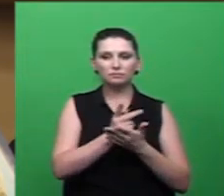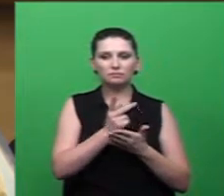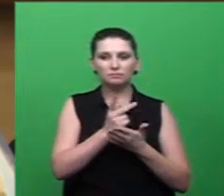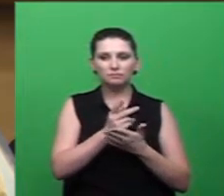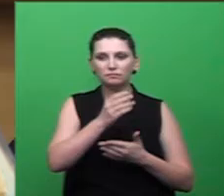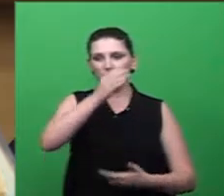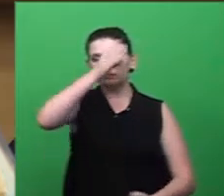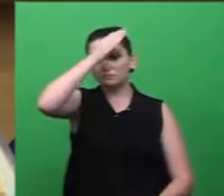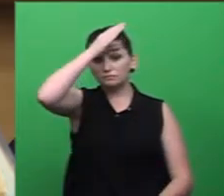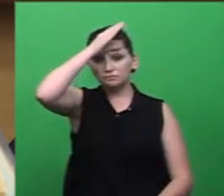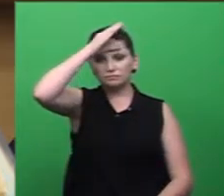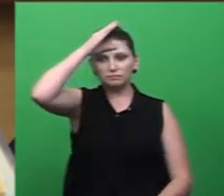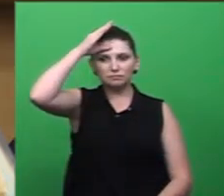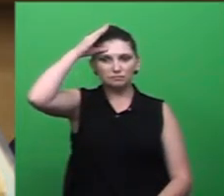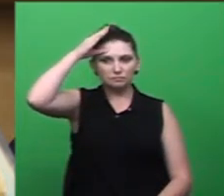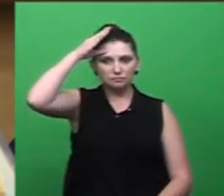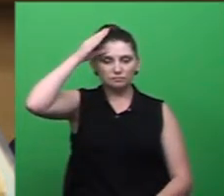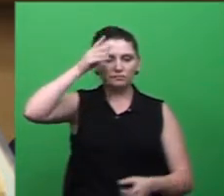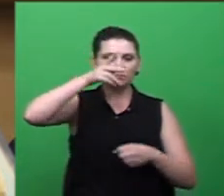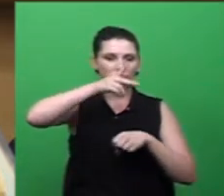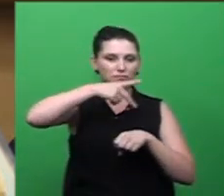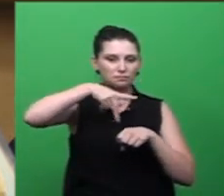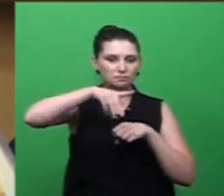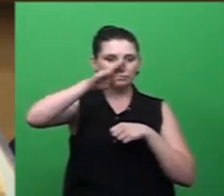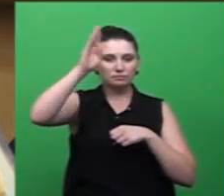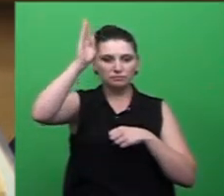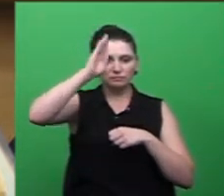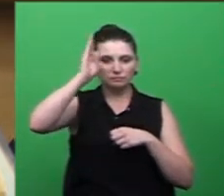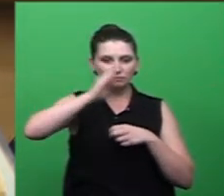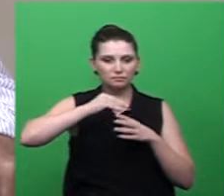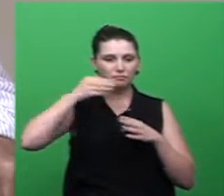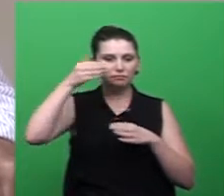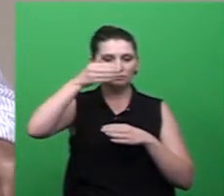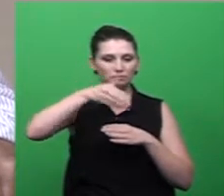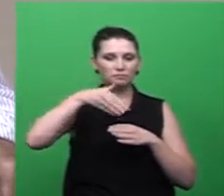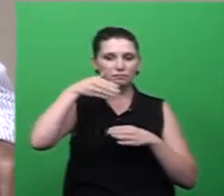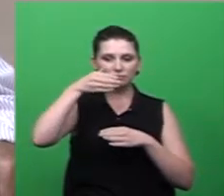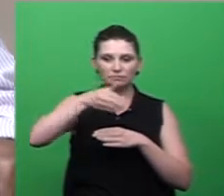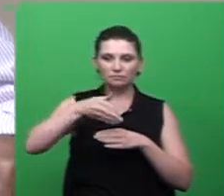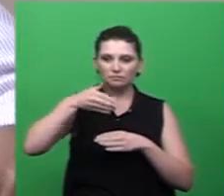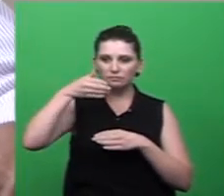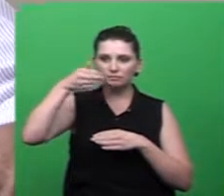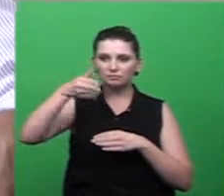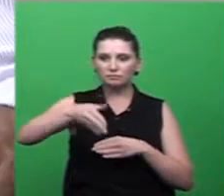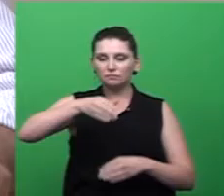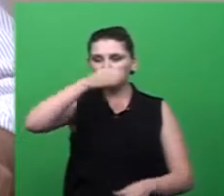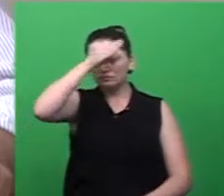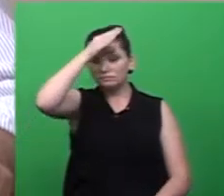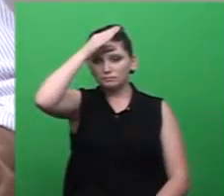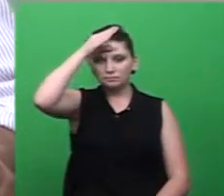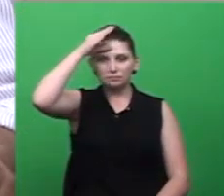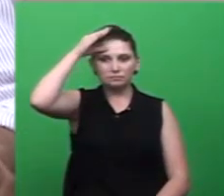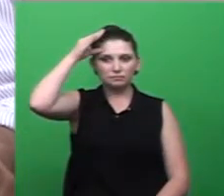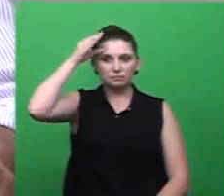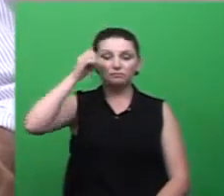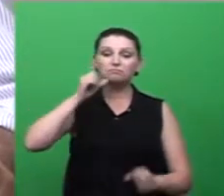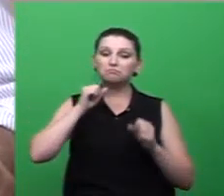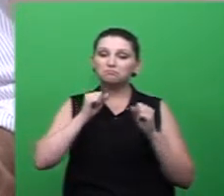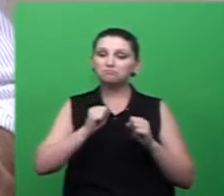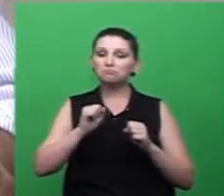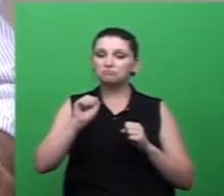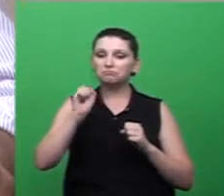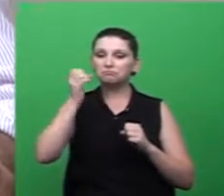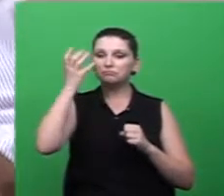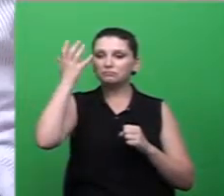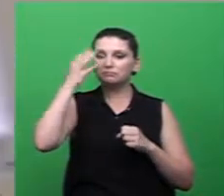ao lado dos mosquitos e tal né e felizmente isso não ocorreu